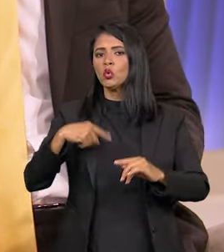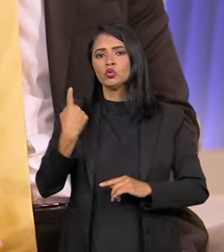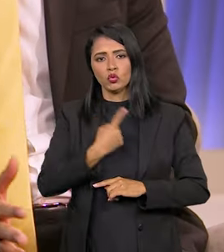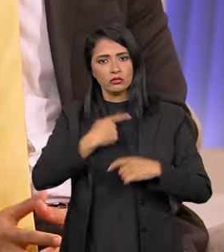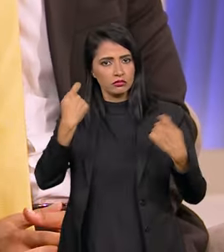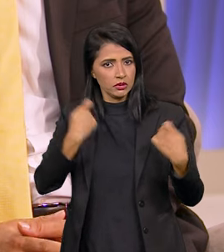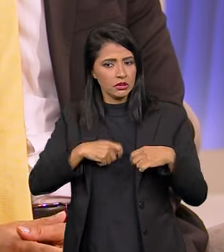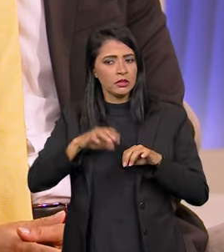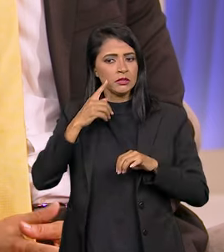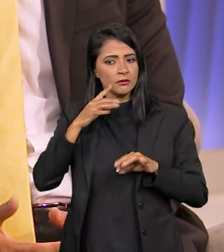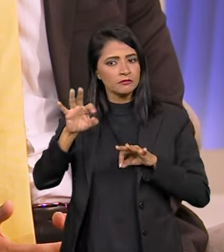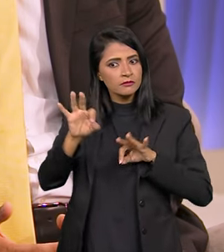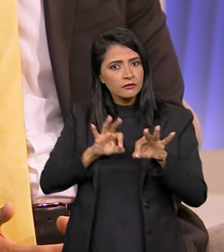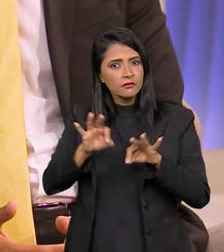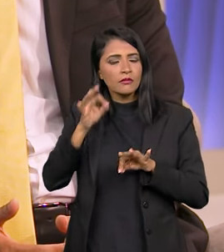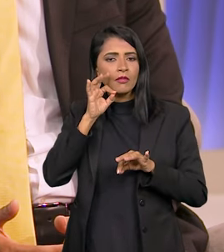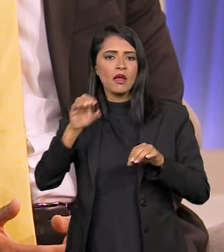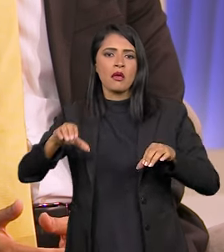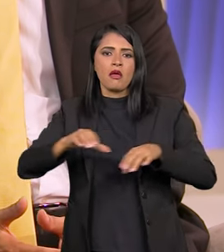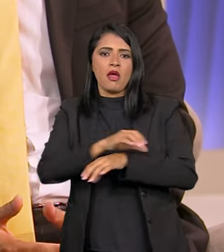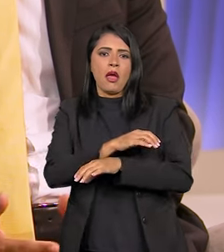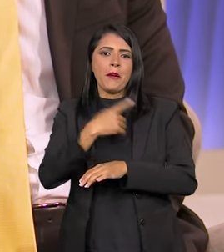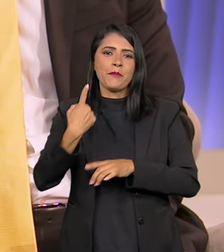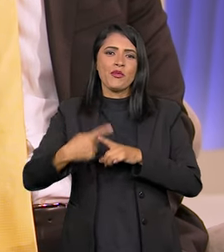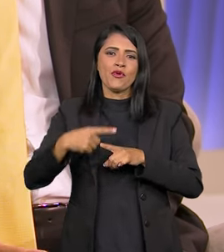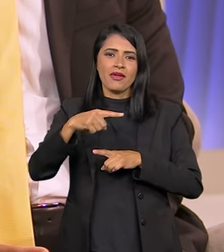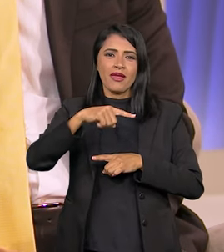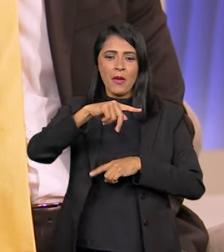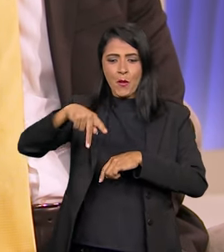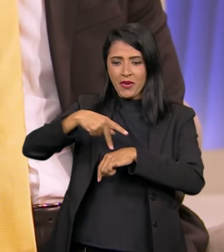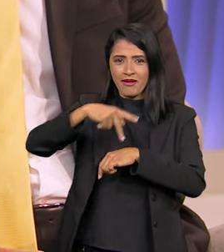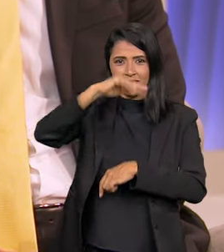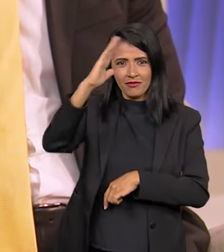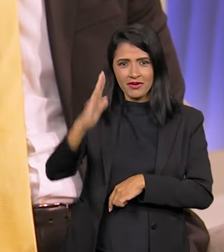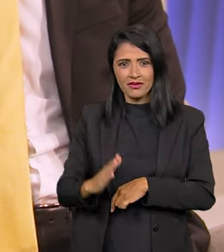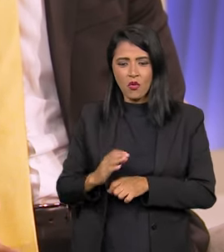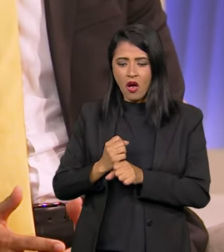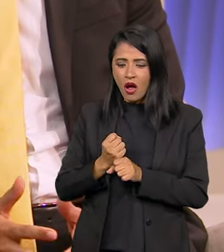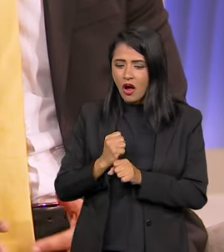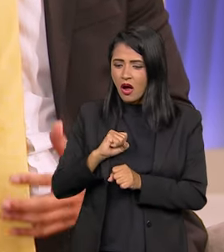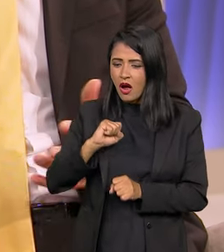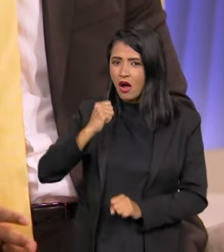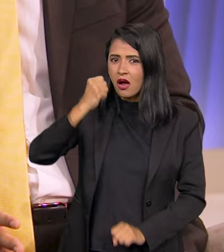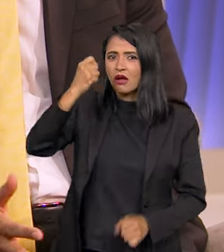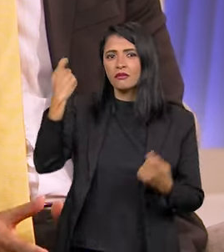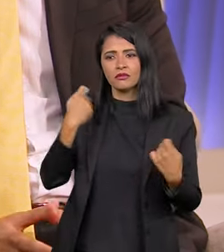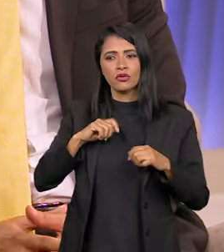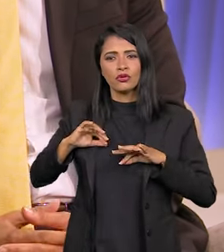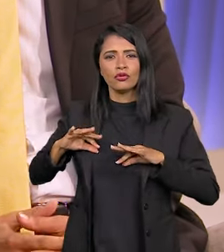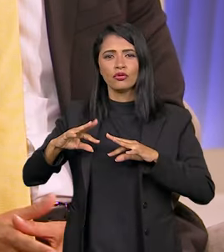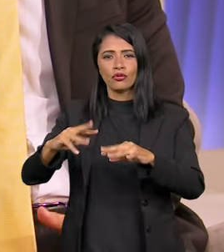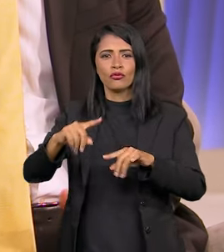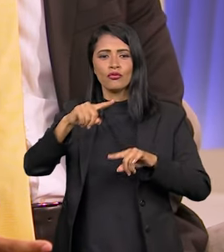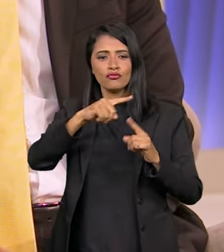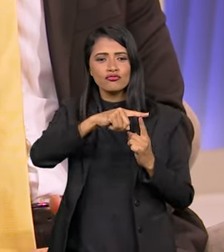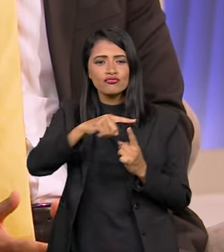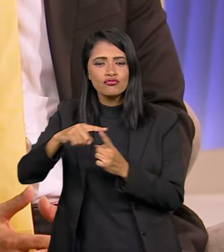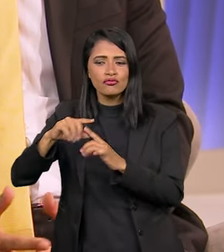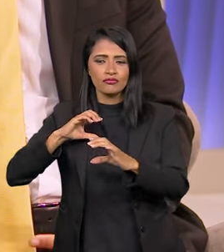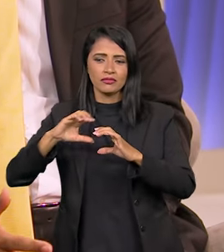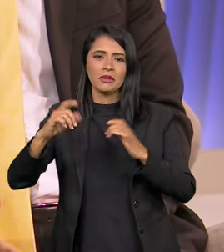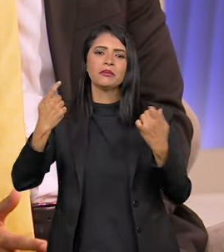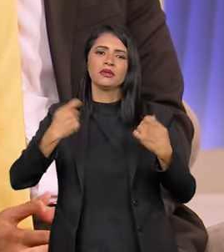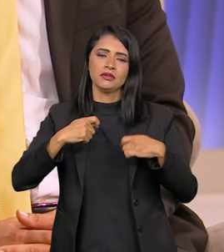todos esses veículos nossos de comunicação, a tem que estar preparado, porque o Brasil é muito complexo, muito grande, e a precisa atender todas essas